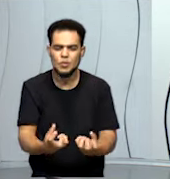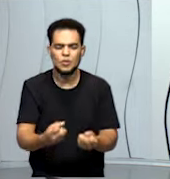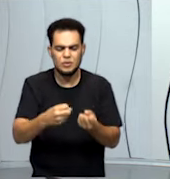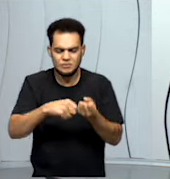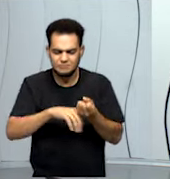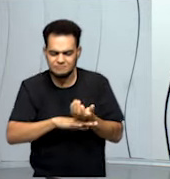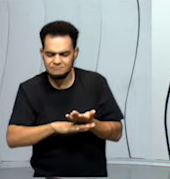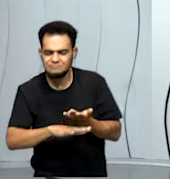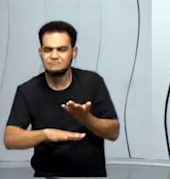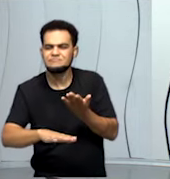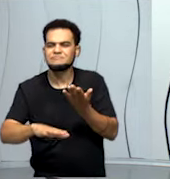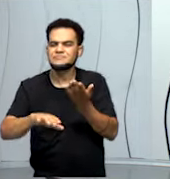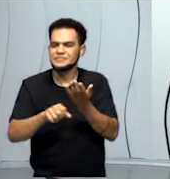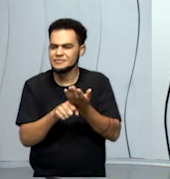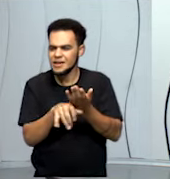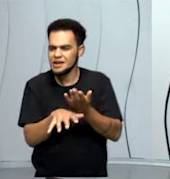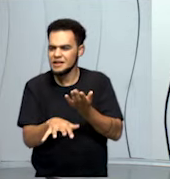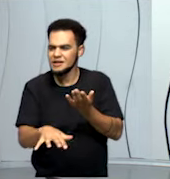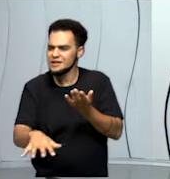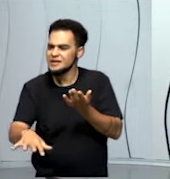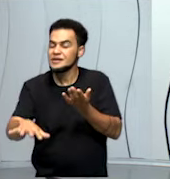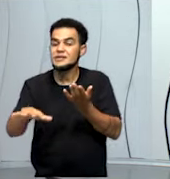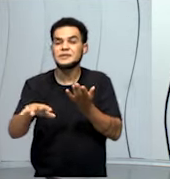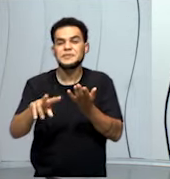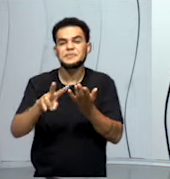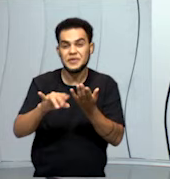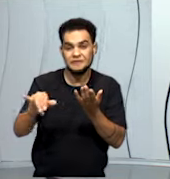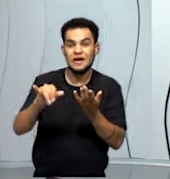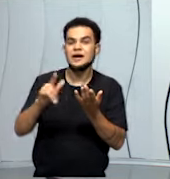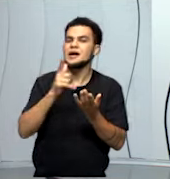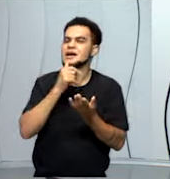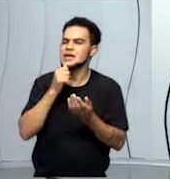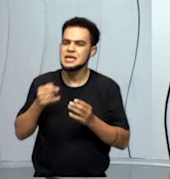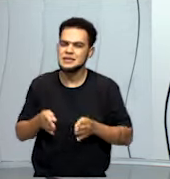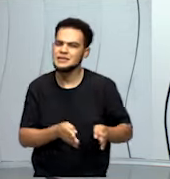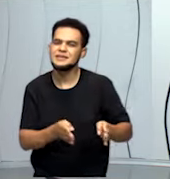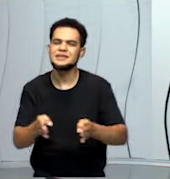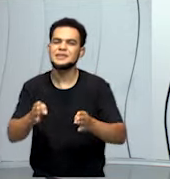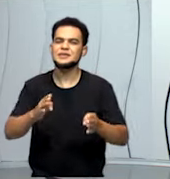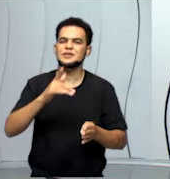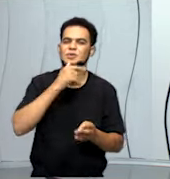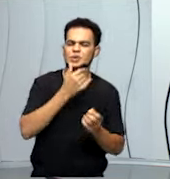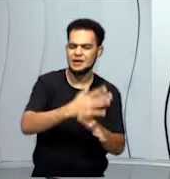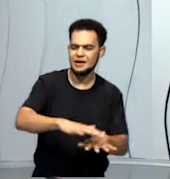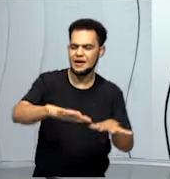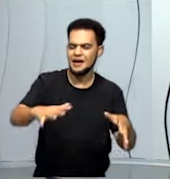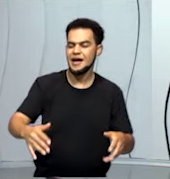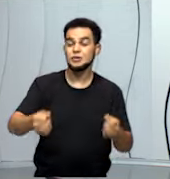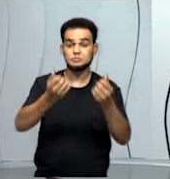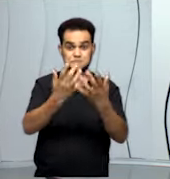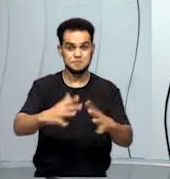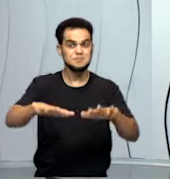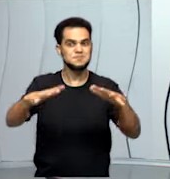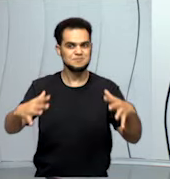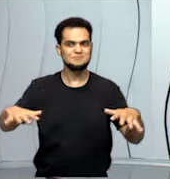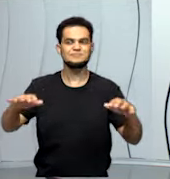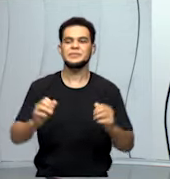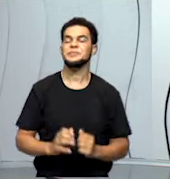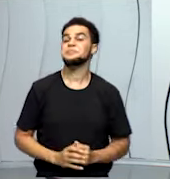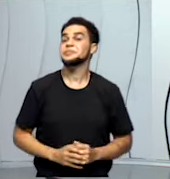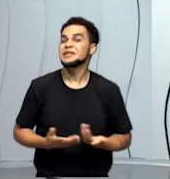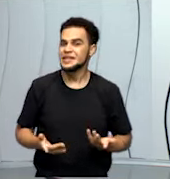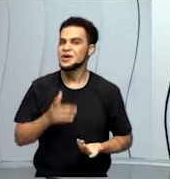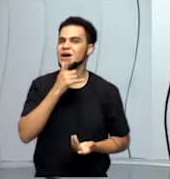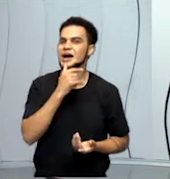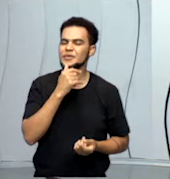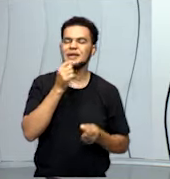os aquíferos, vai compor os rios, os lagos, o mar e assim ela vai fazer um